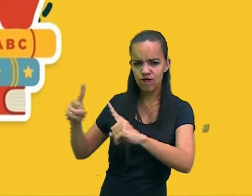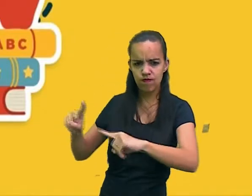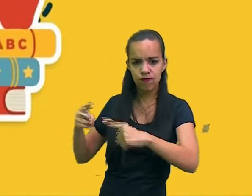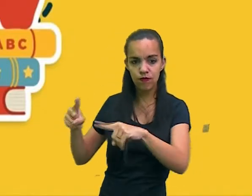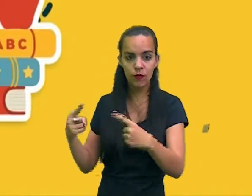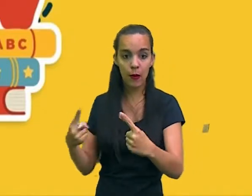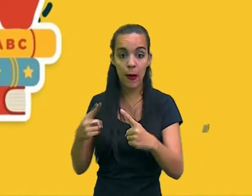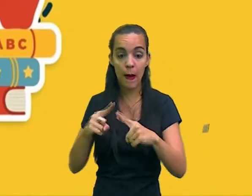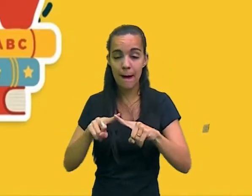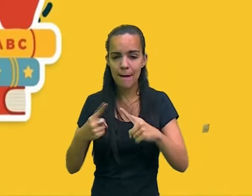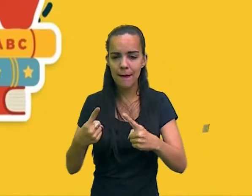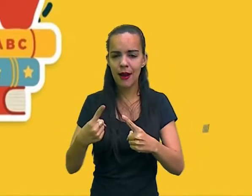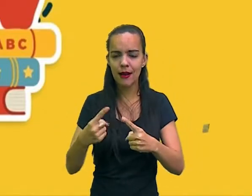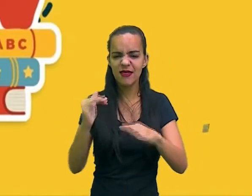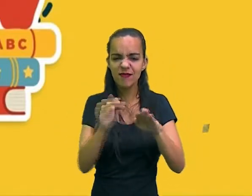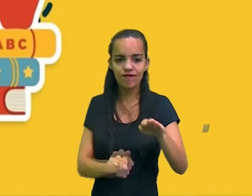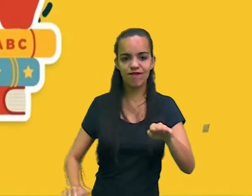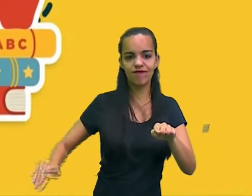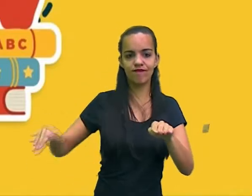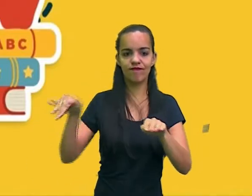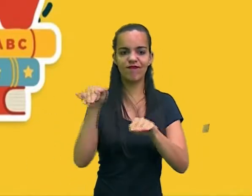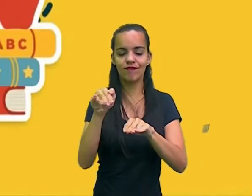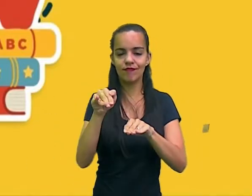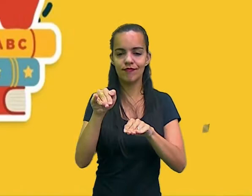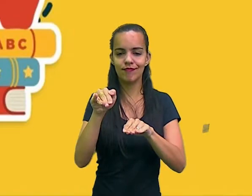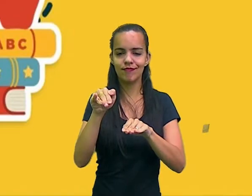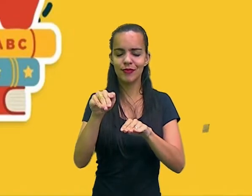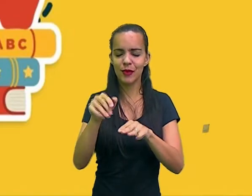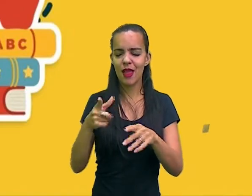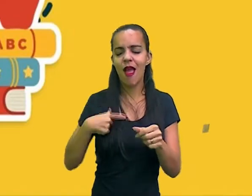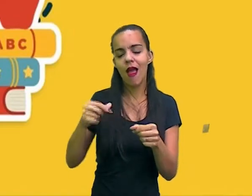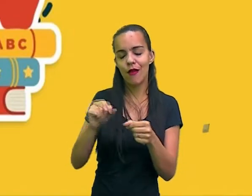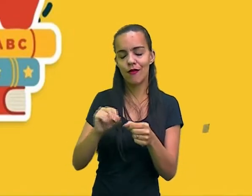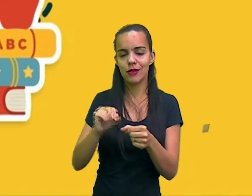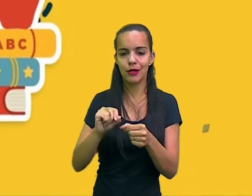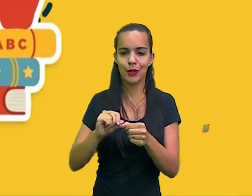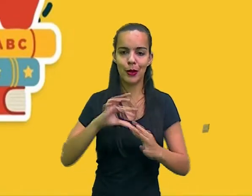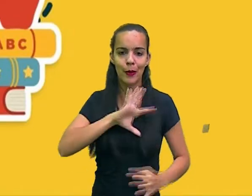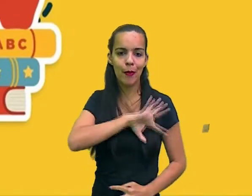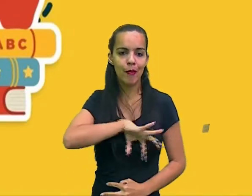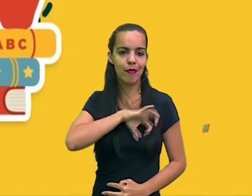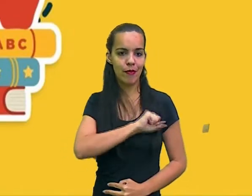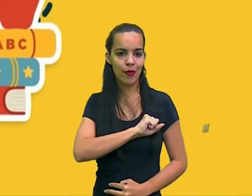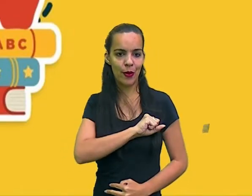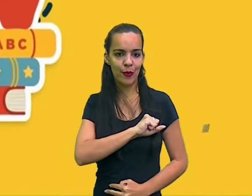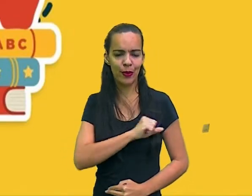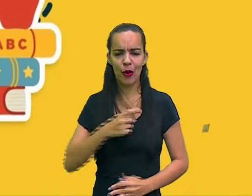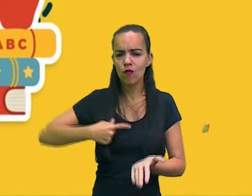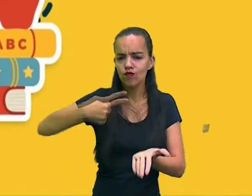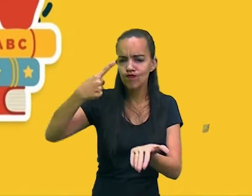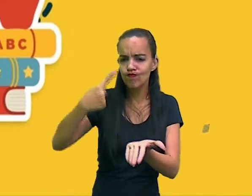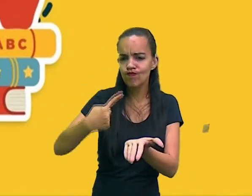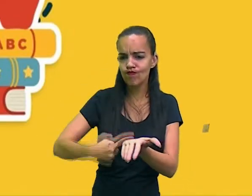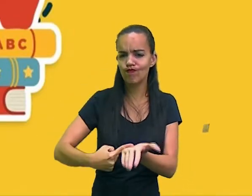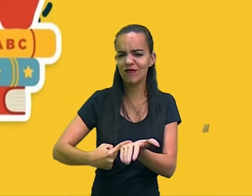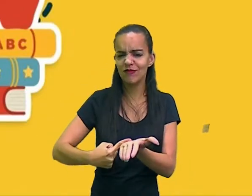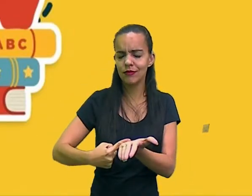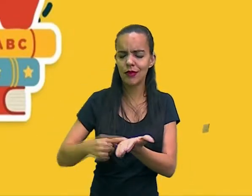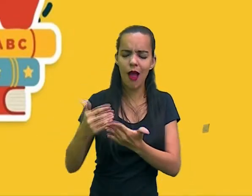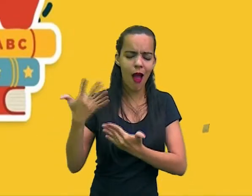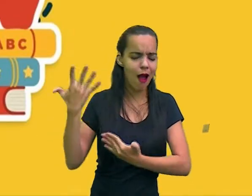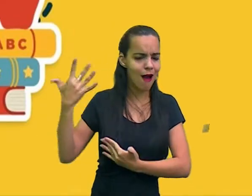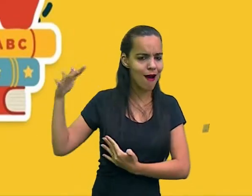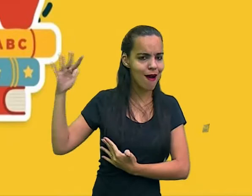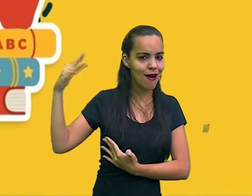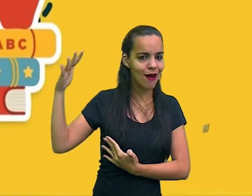acima de tudo, realizado com muito amor. O compromisso é além.